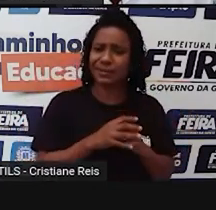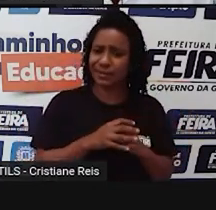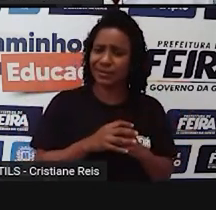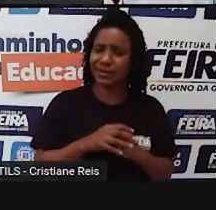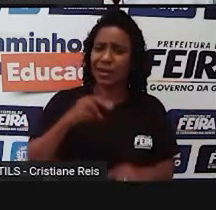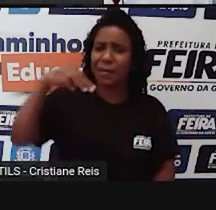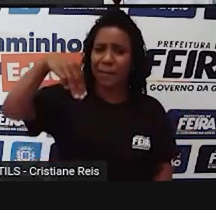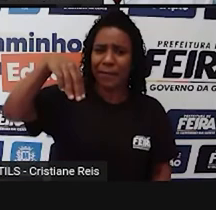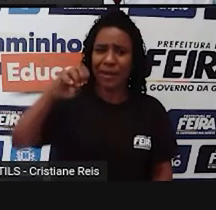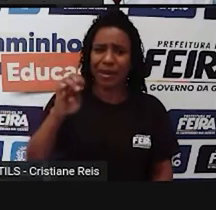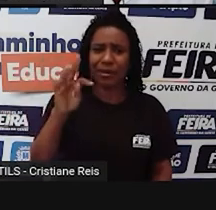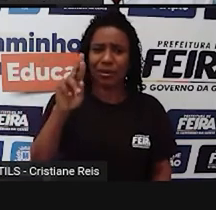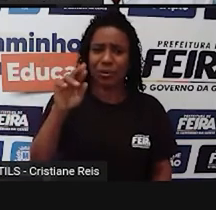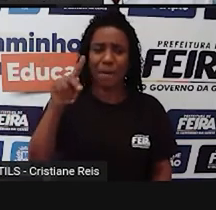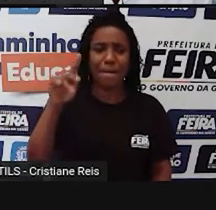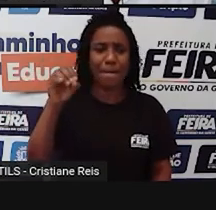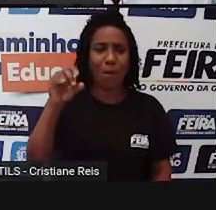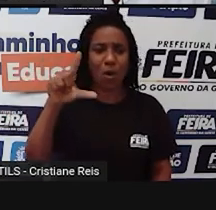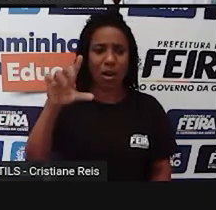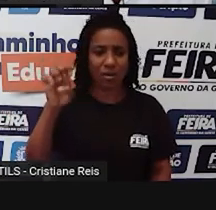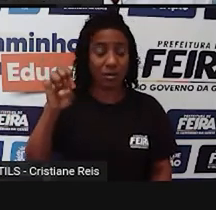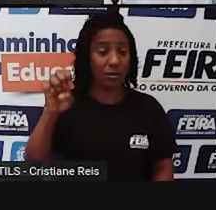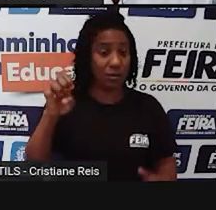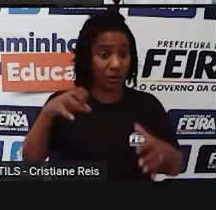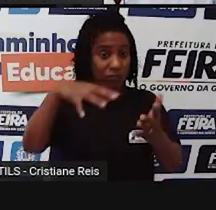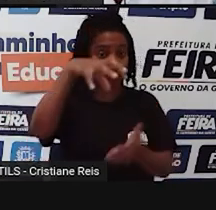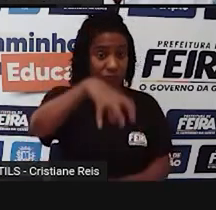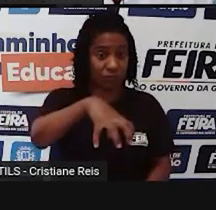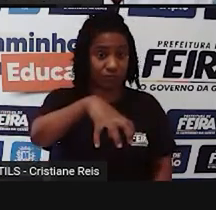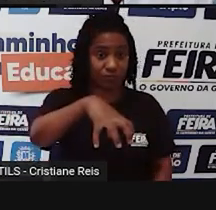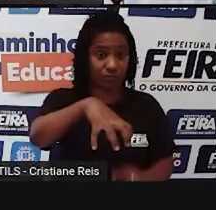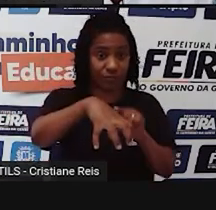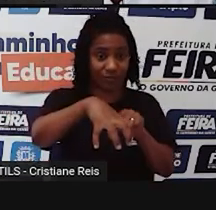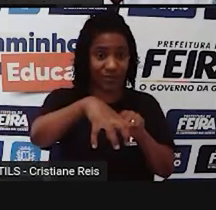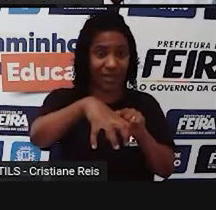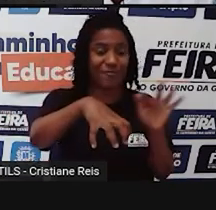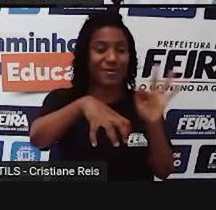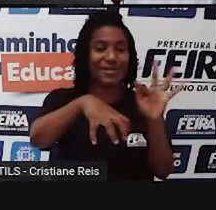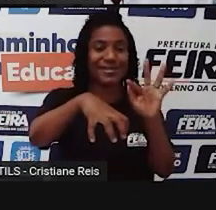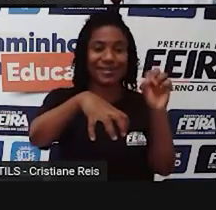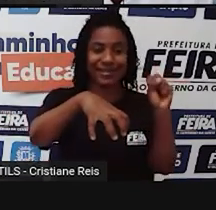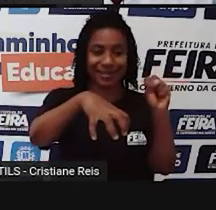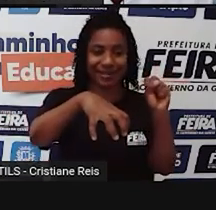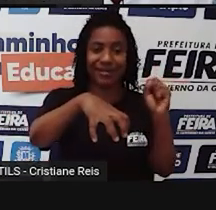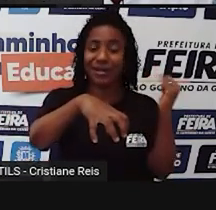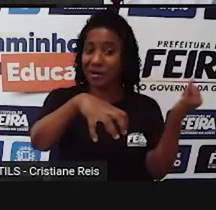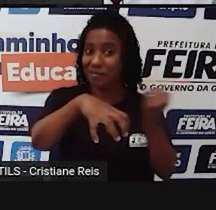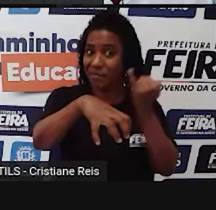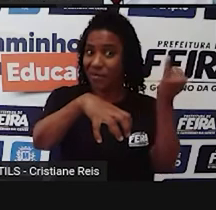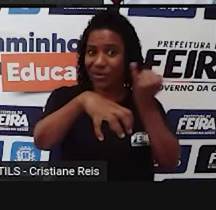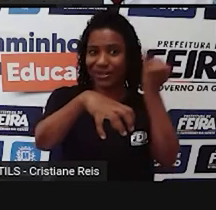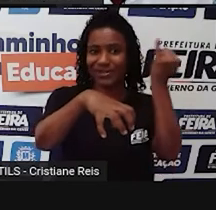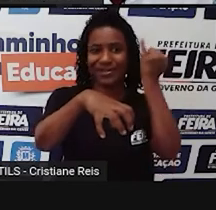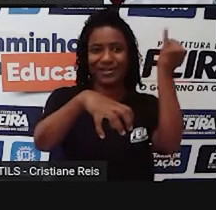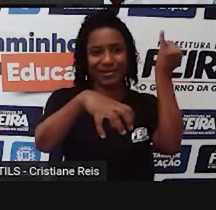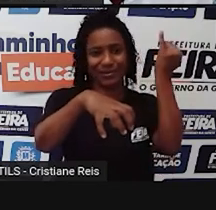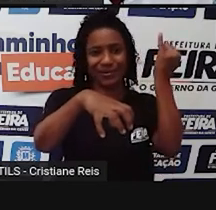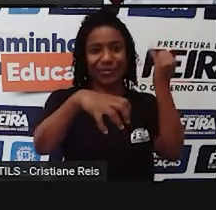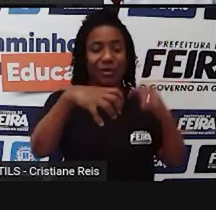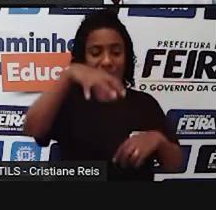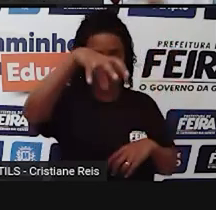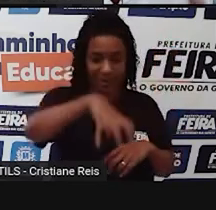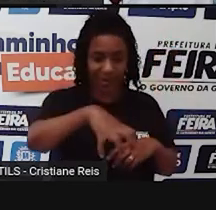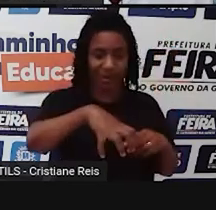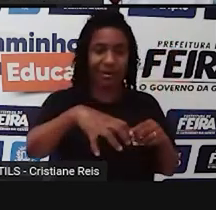cidade que ela tem grande importância e influência nas cidades que estão aqui ao redor. São Gonçalo, Coração de Maria,